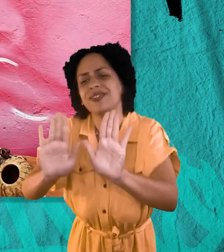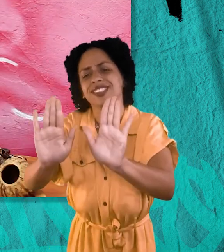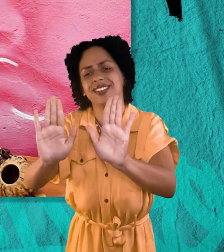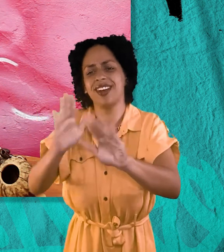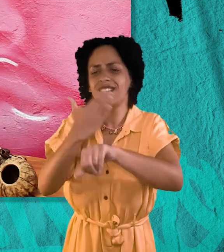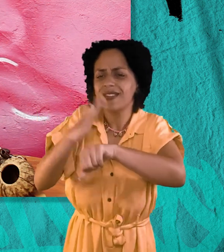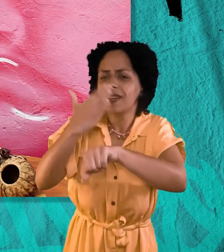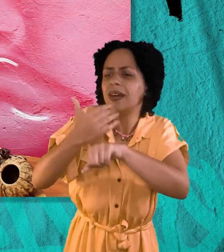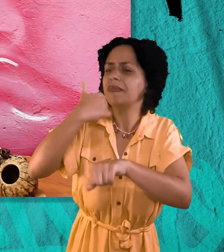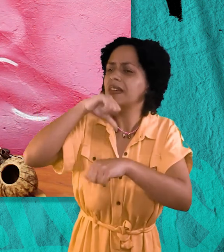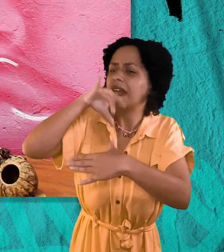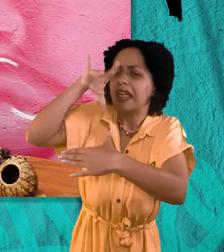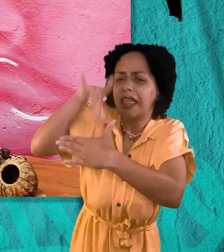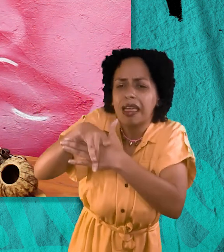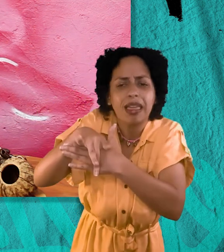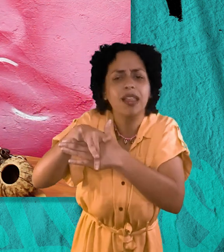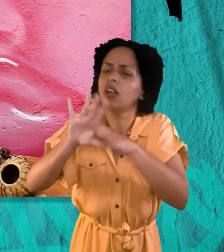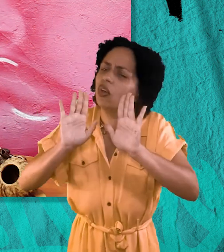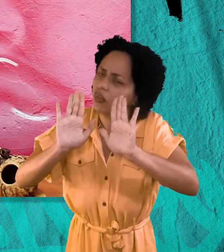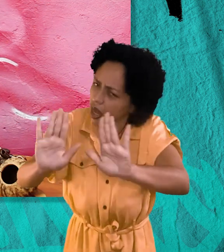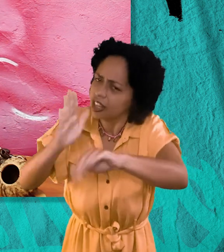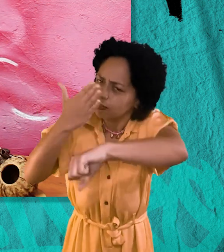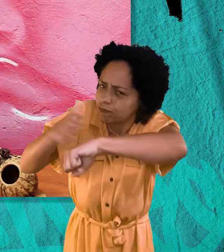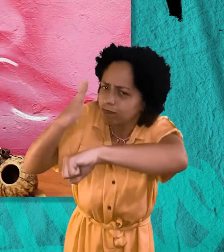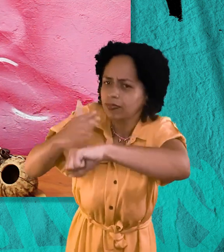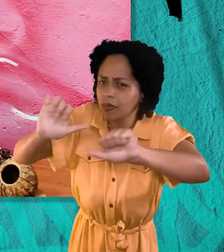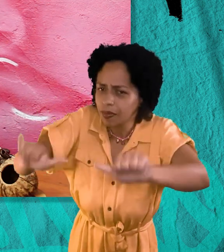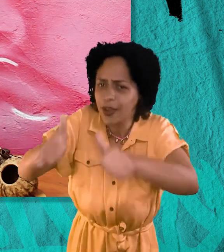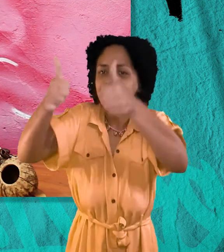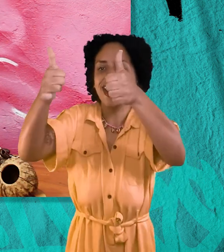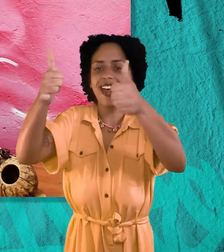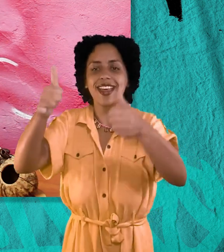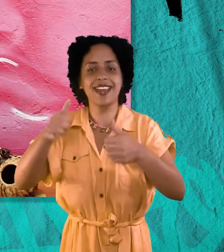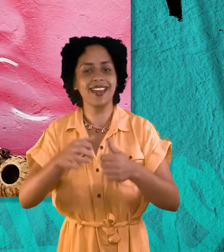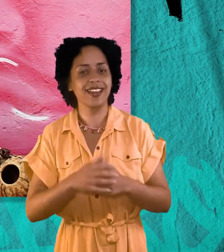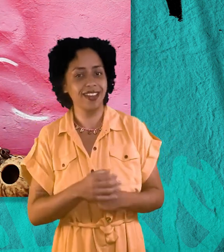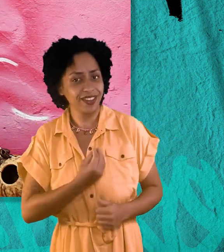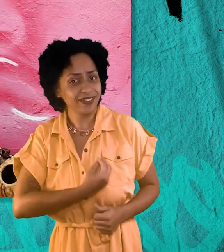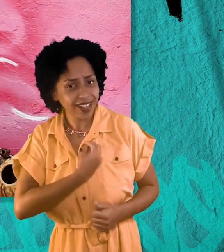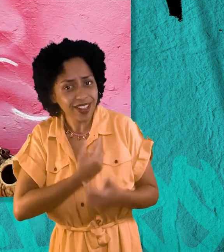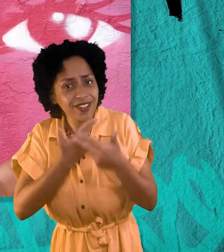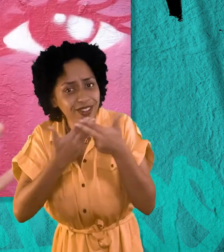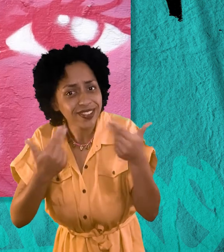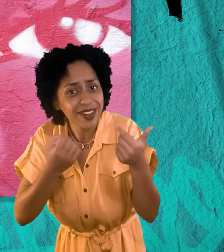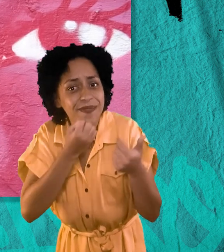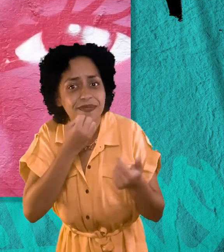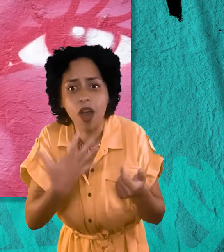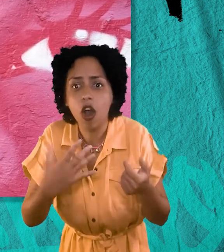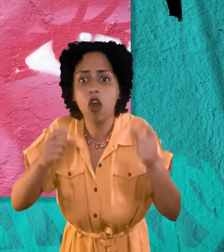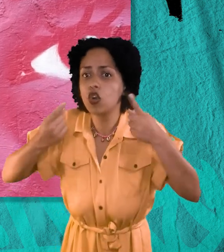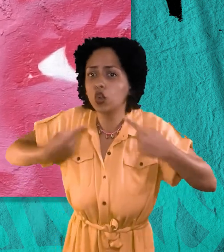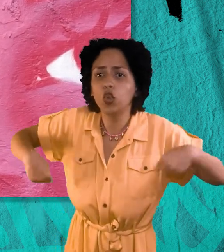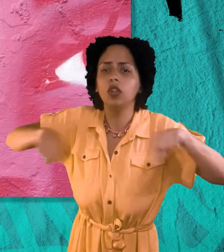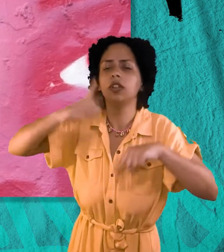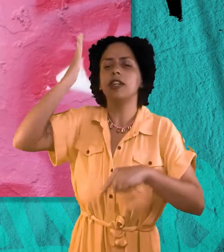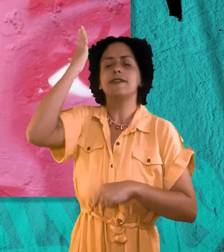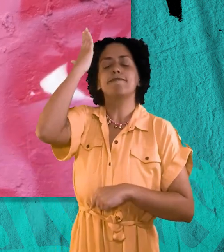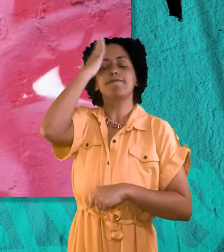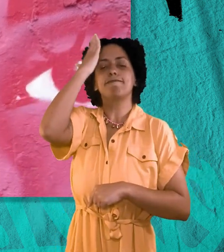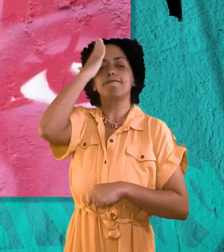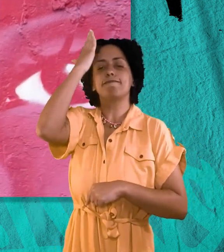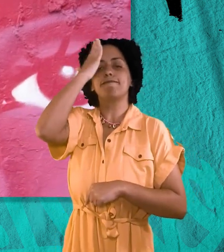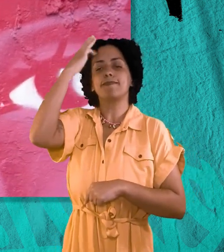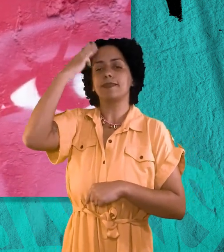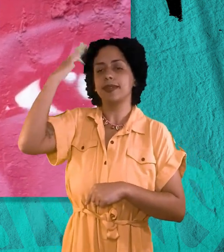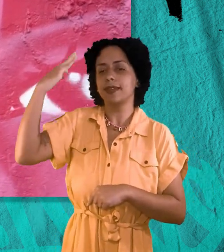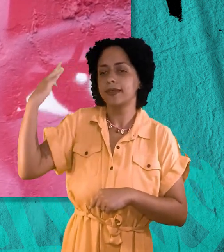treinar enquanto sua mãe não melhorava. E coisas boas acontecem na nossa vida. Porque toda a comunidade ficou sabendo e